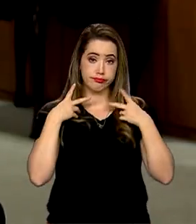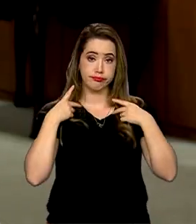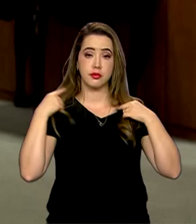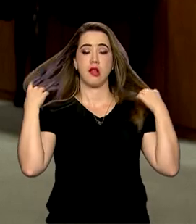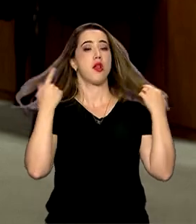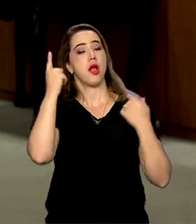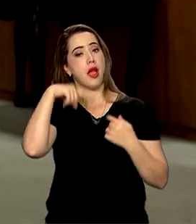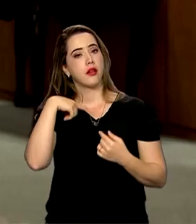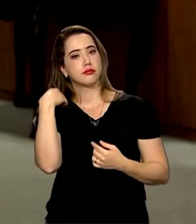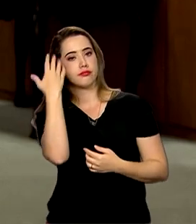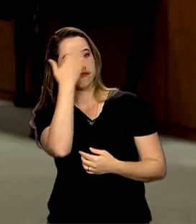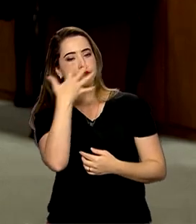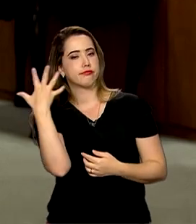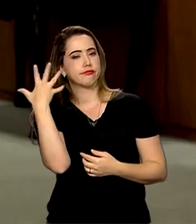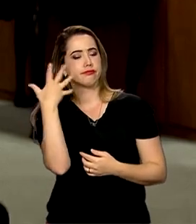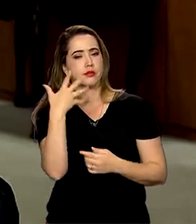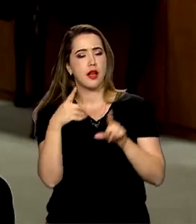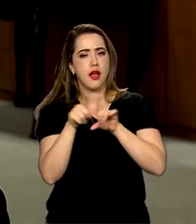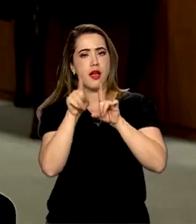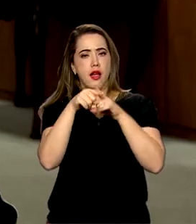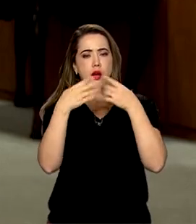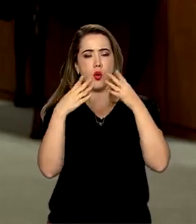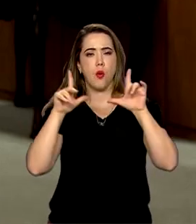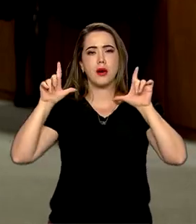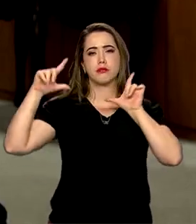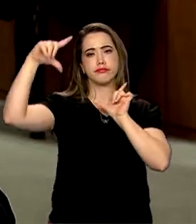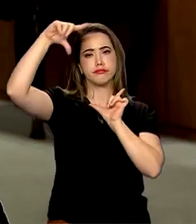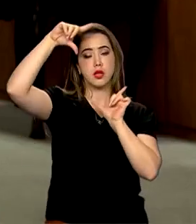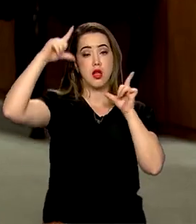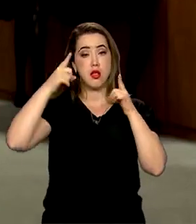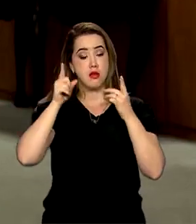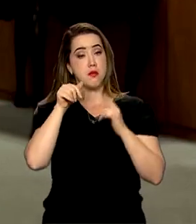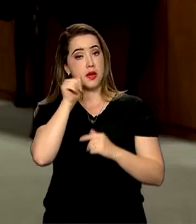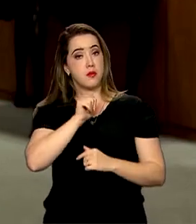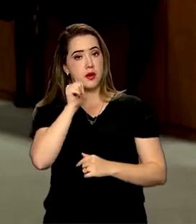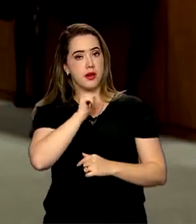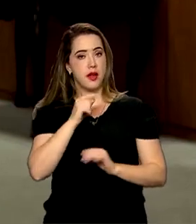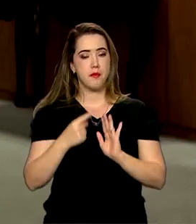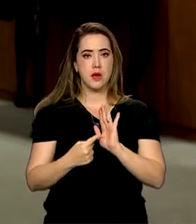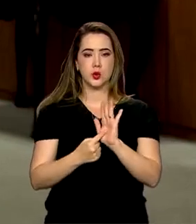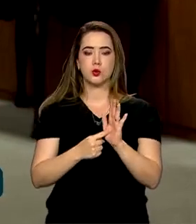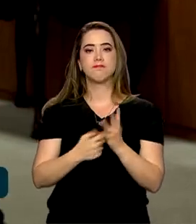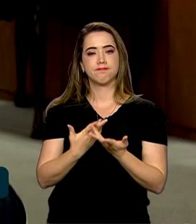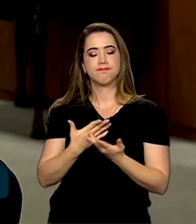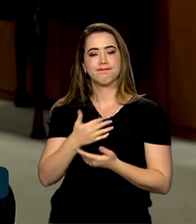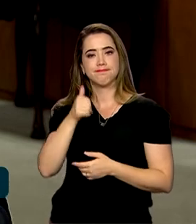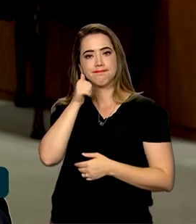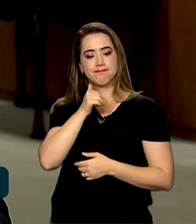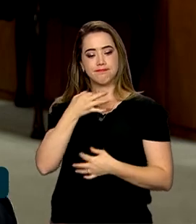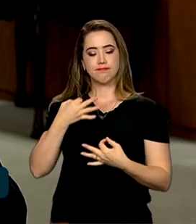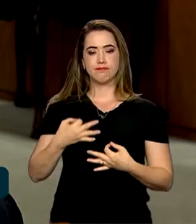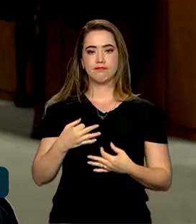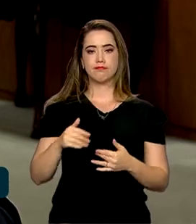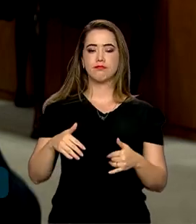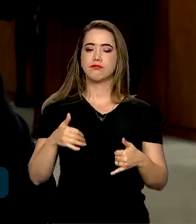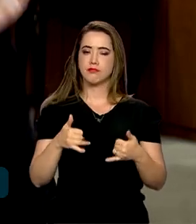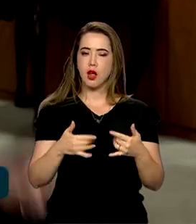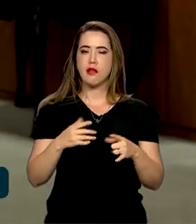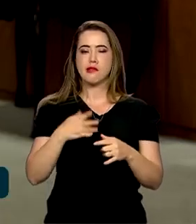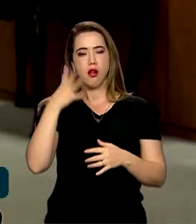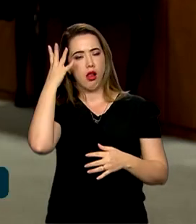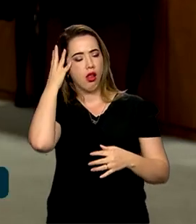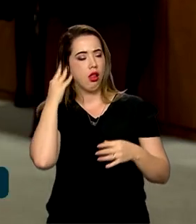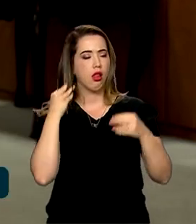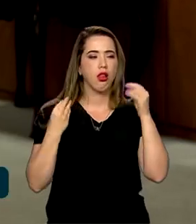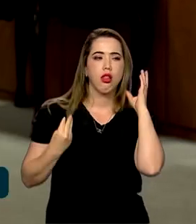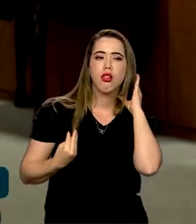é sinônimo de feminilidade e estilo de vida. Por isso, quando ele começa a cair, a autoestima desaba na